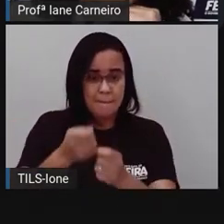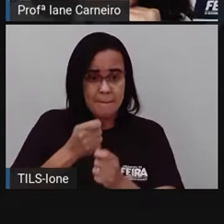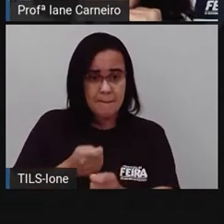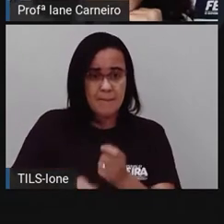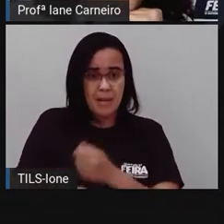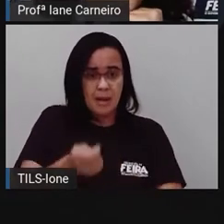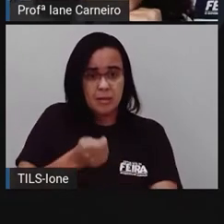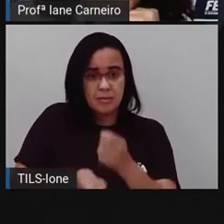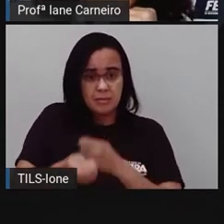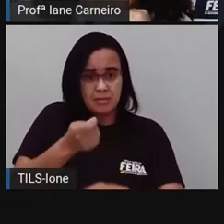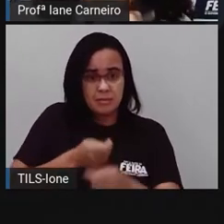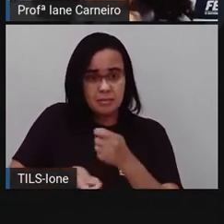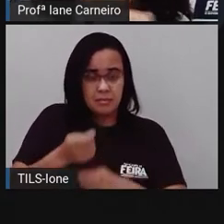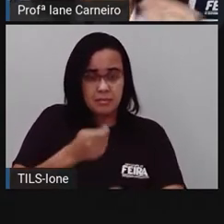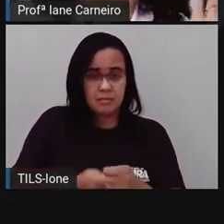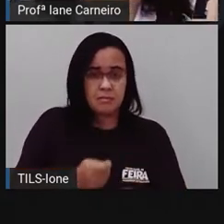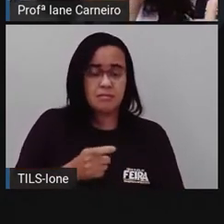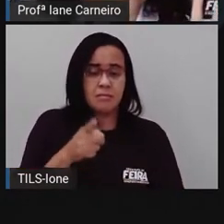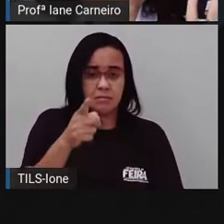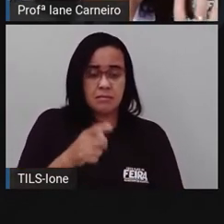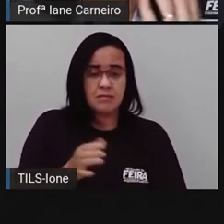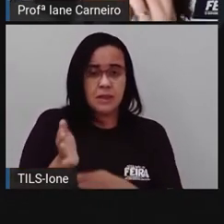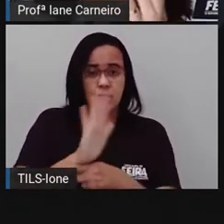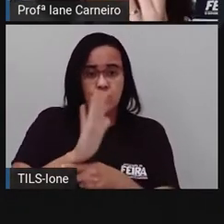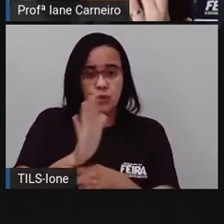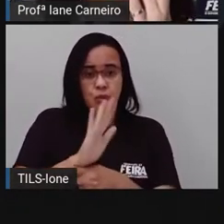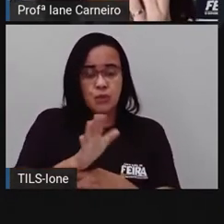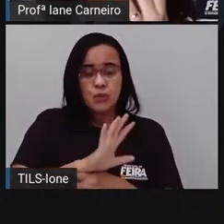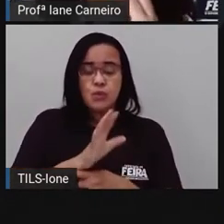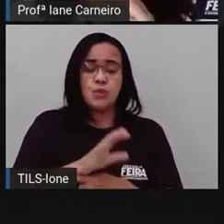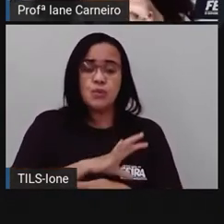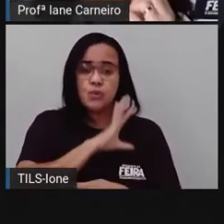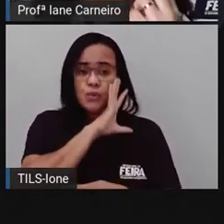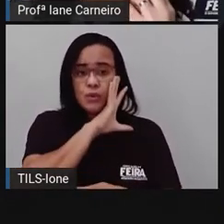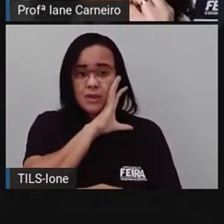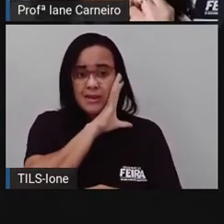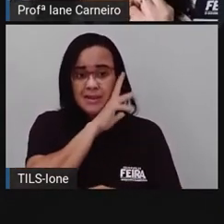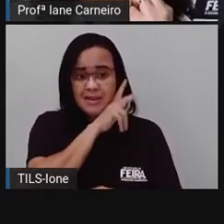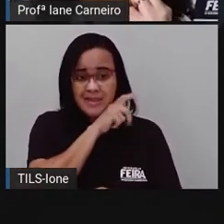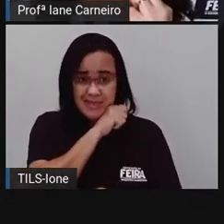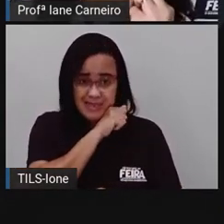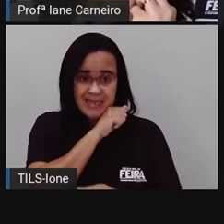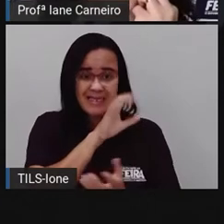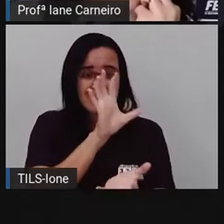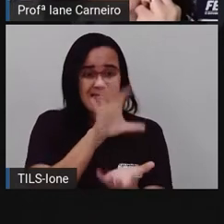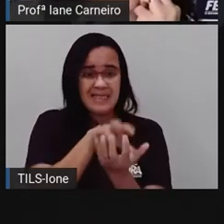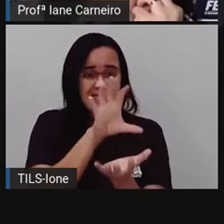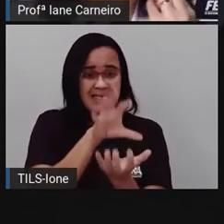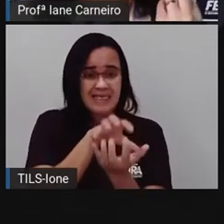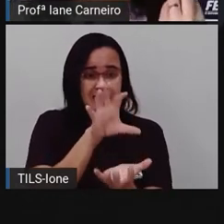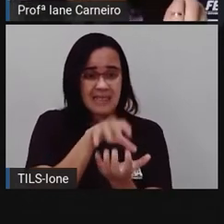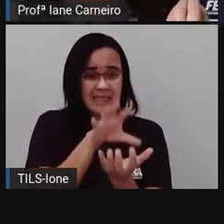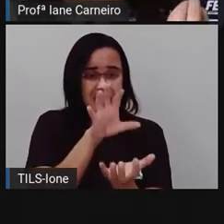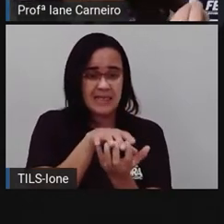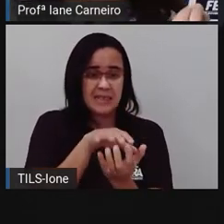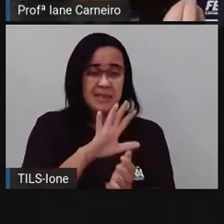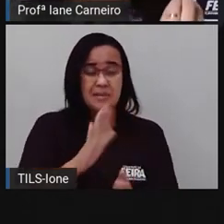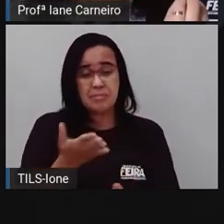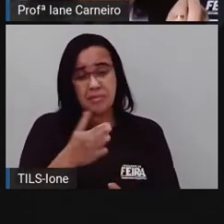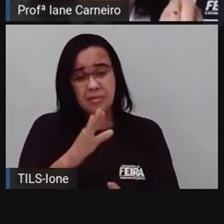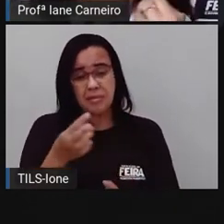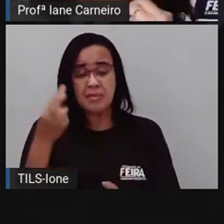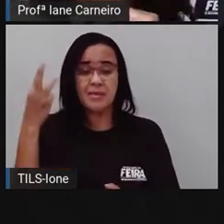Aqui está o vídeo, né? De um animal sendo resgatado. E foi um jacaré com mais ou menos, ó... 3